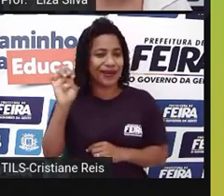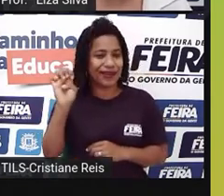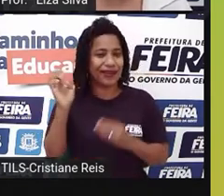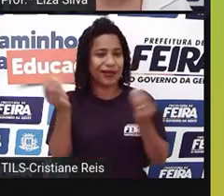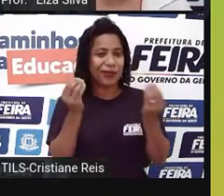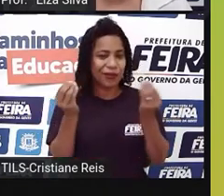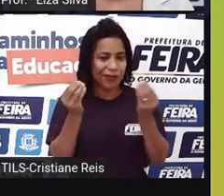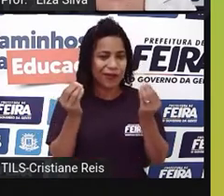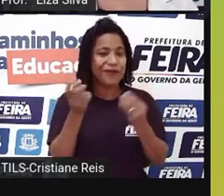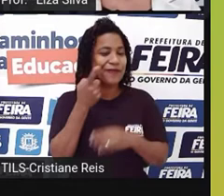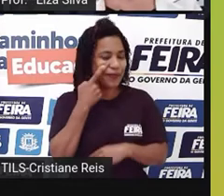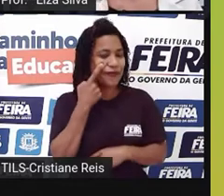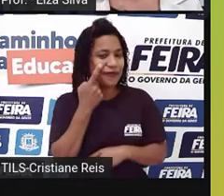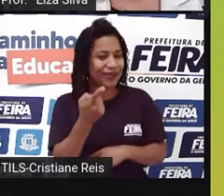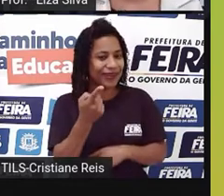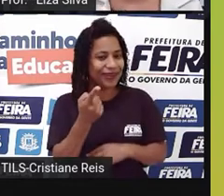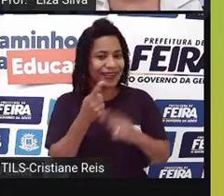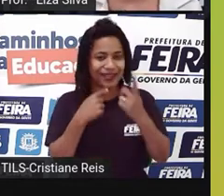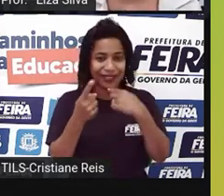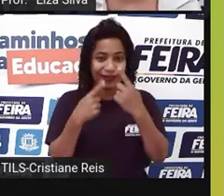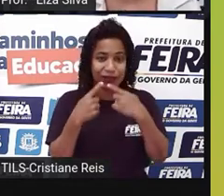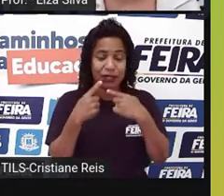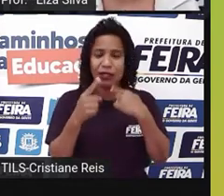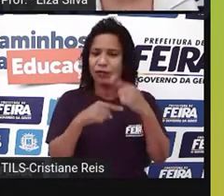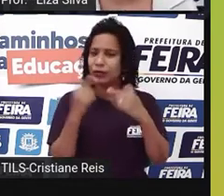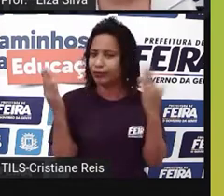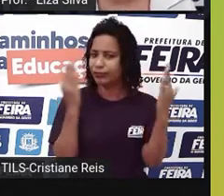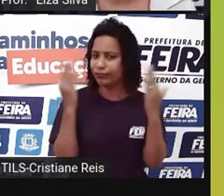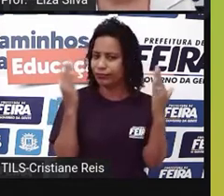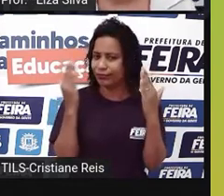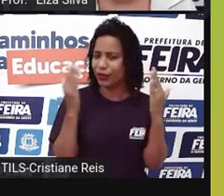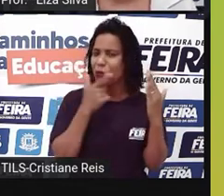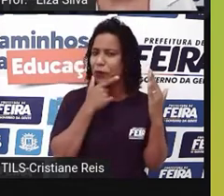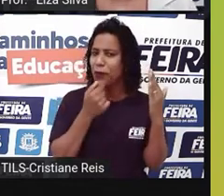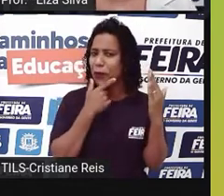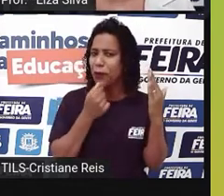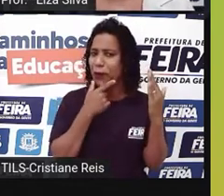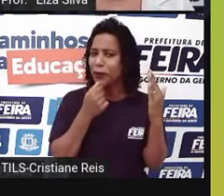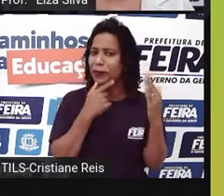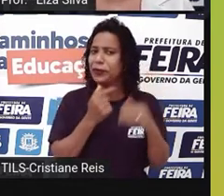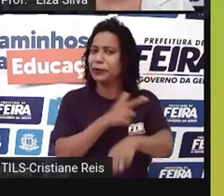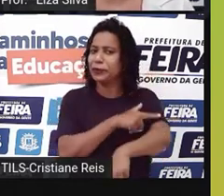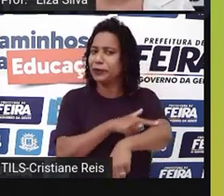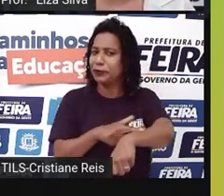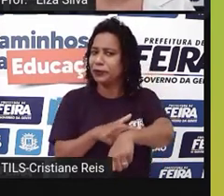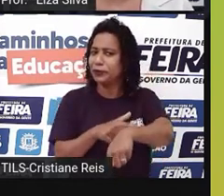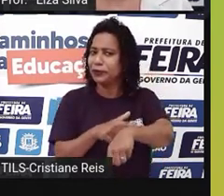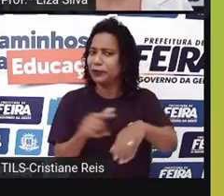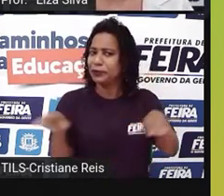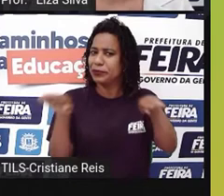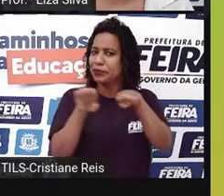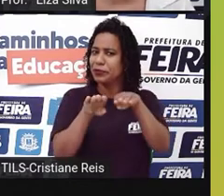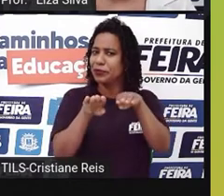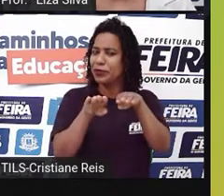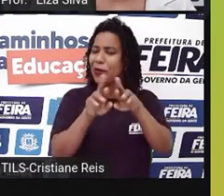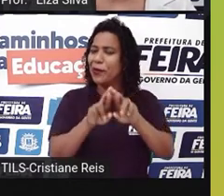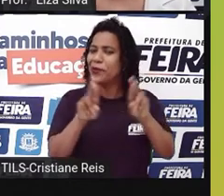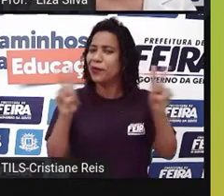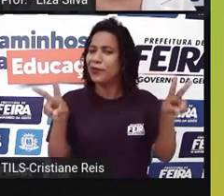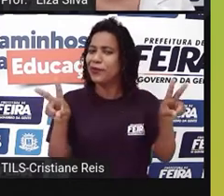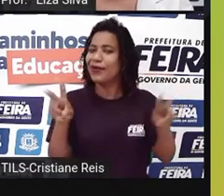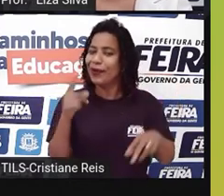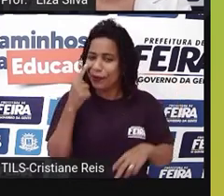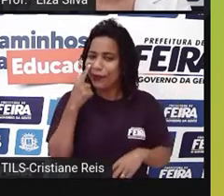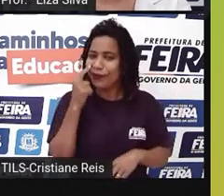de emprego, em comparação com o comportamento de John. E nós vamos observar e destacar as